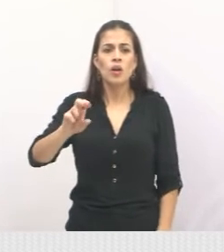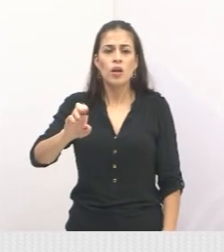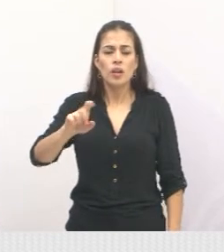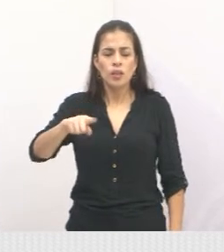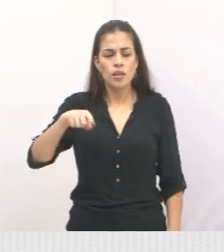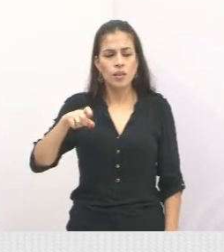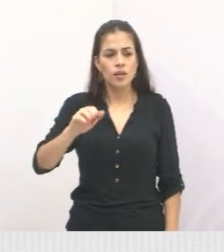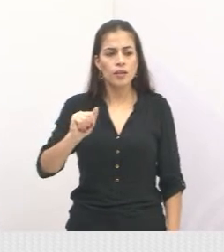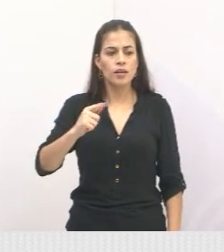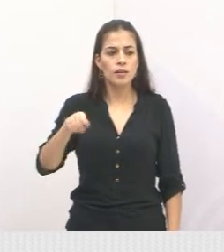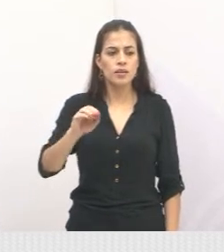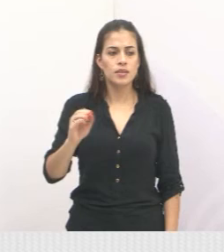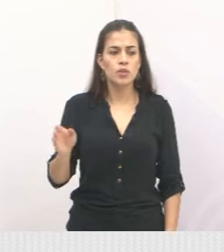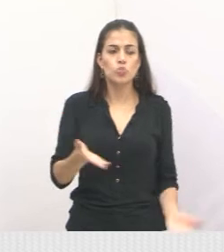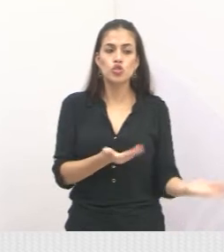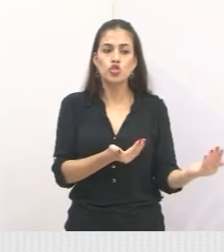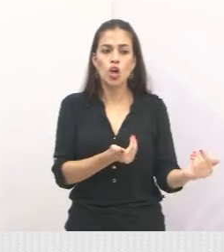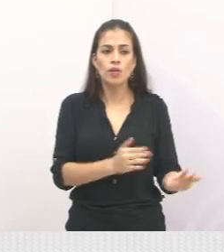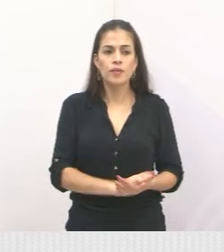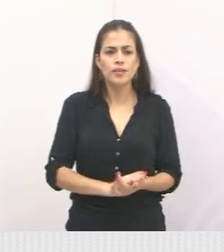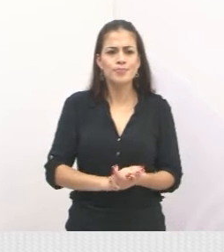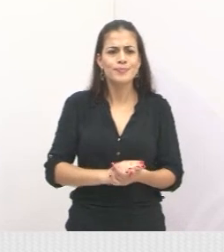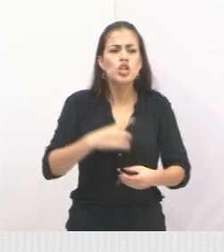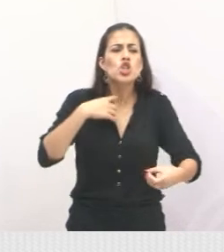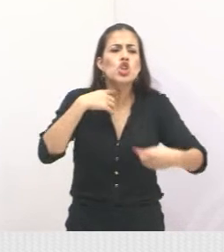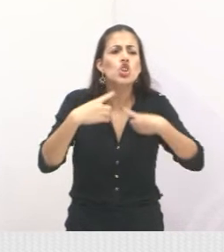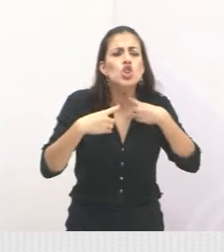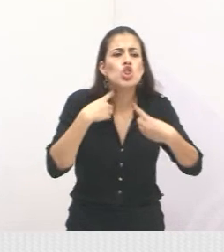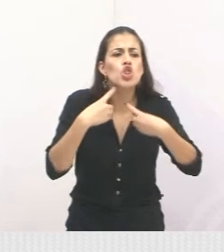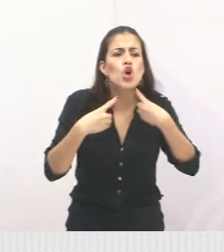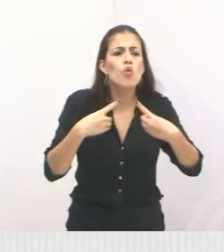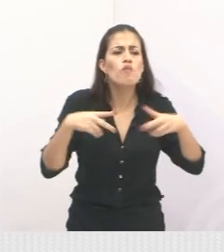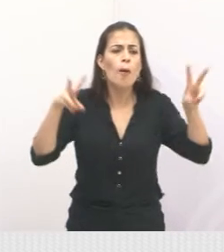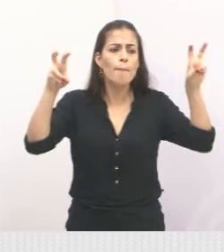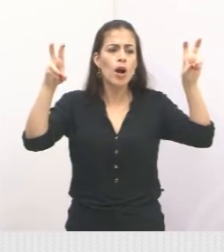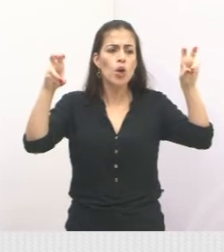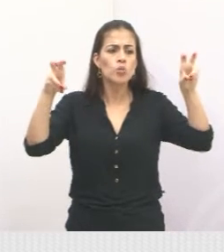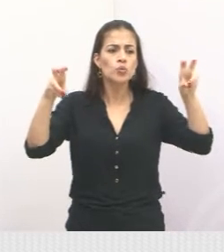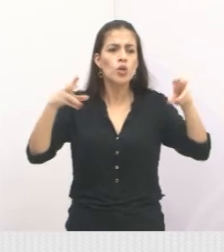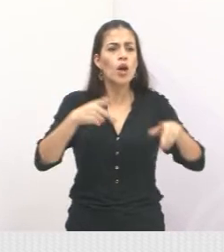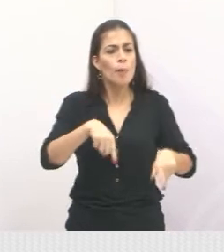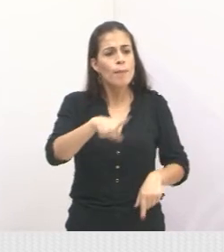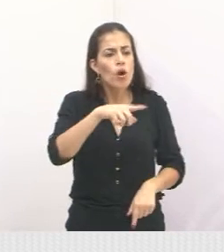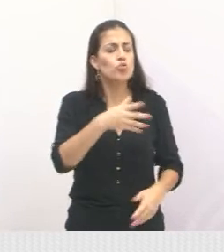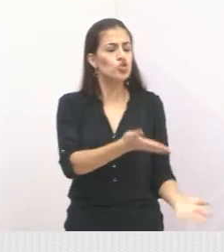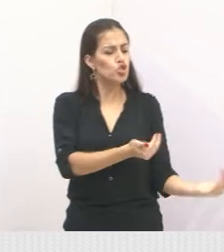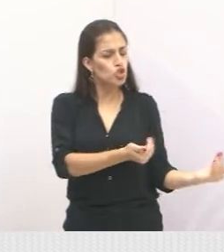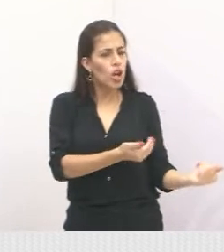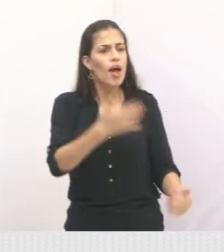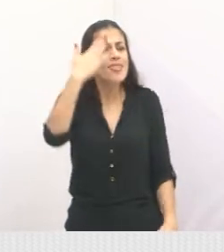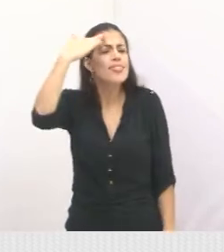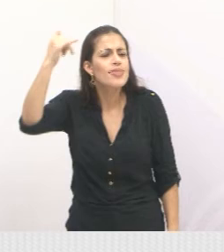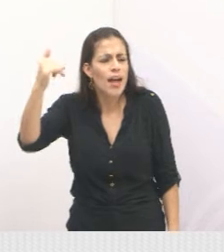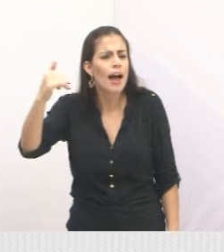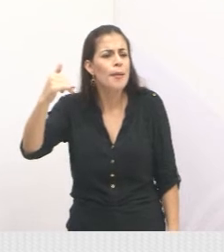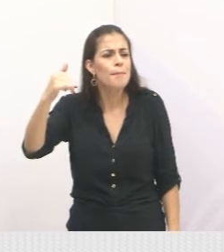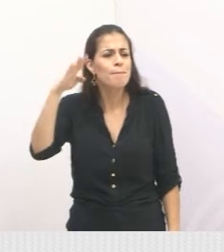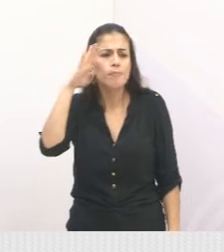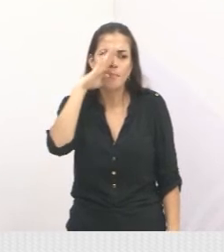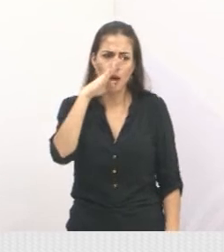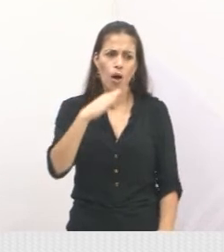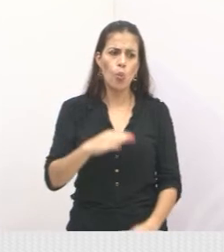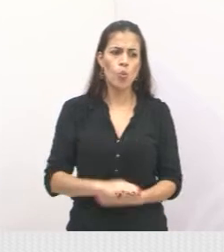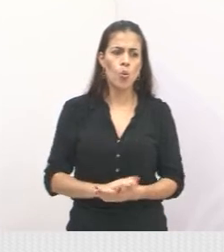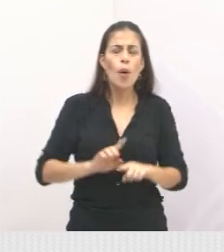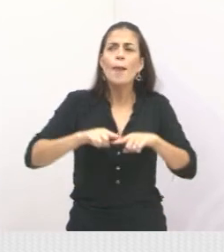dúvidas sobre esse assunto. A maioria dos jovens sabe que o uso dessa substância faz mal, mas a dúvida é, o